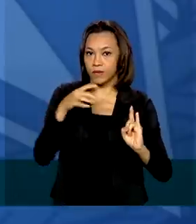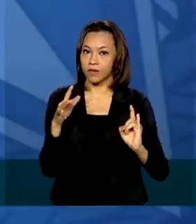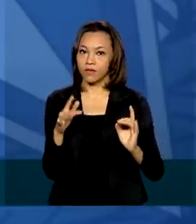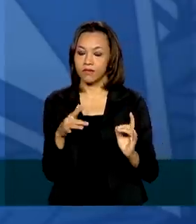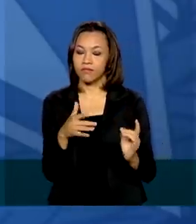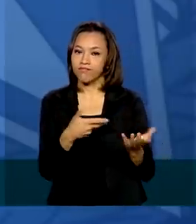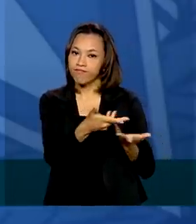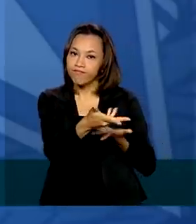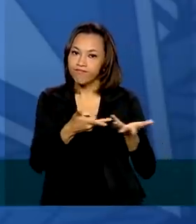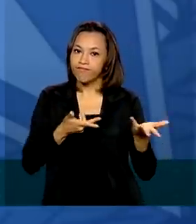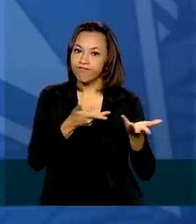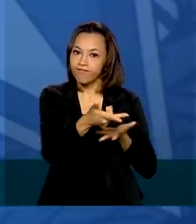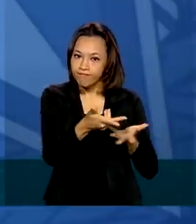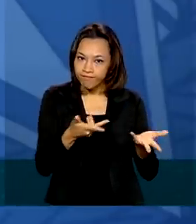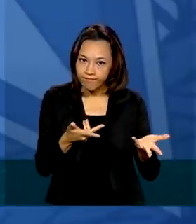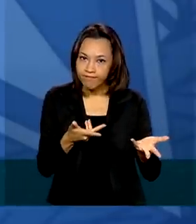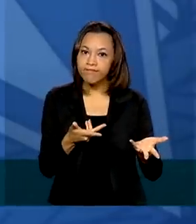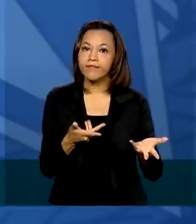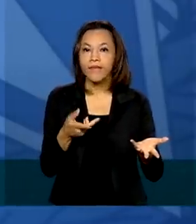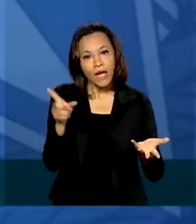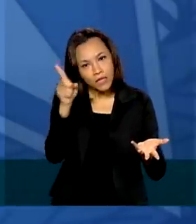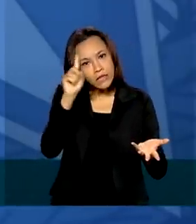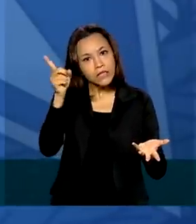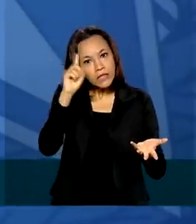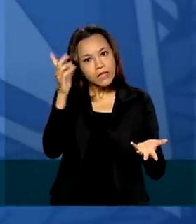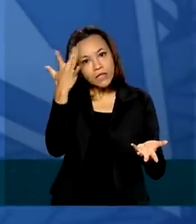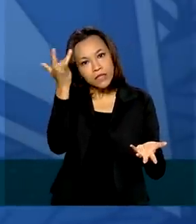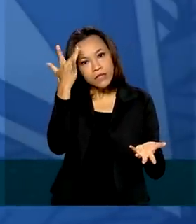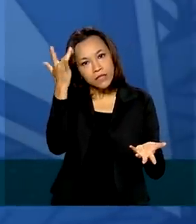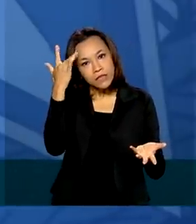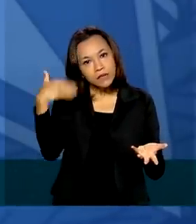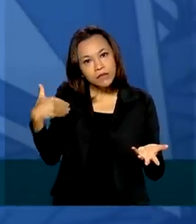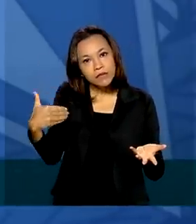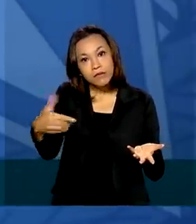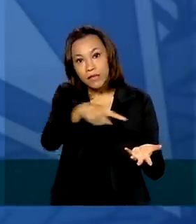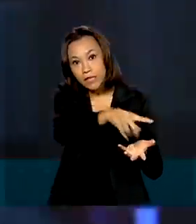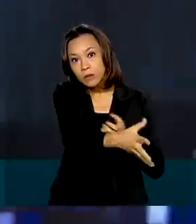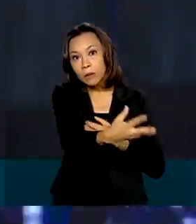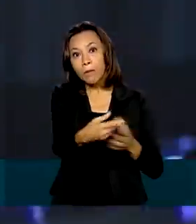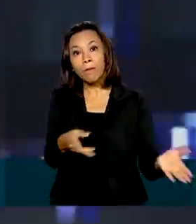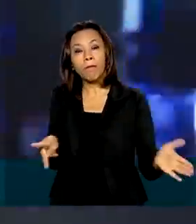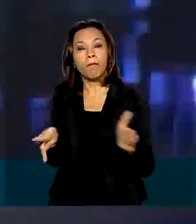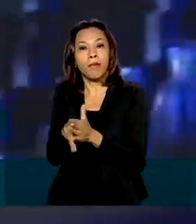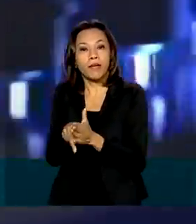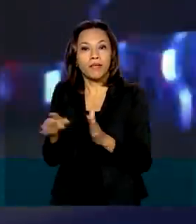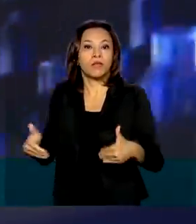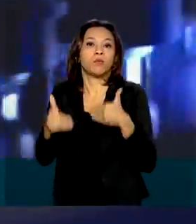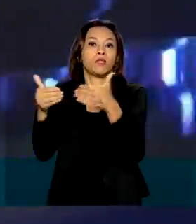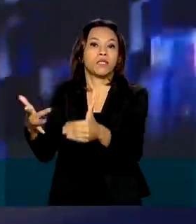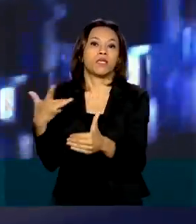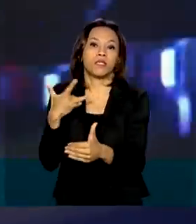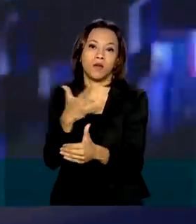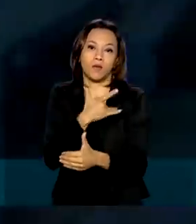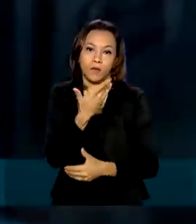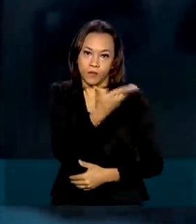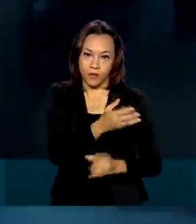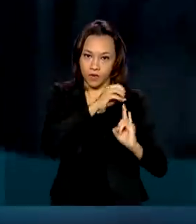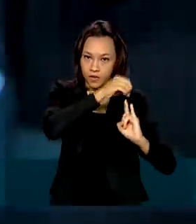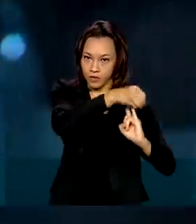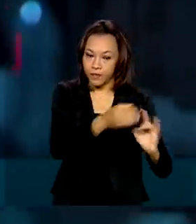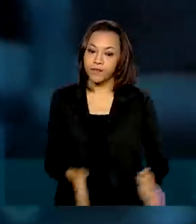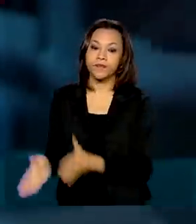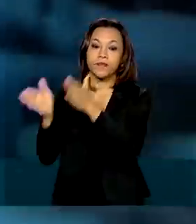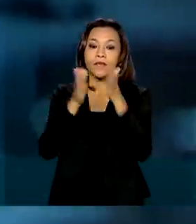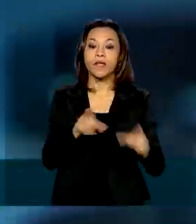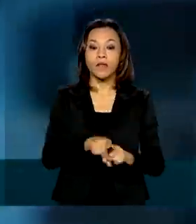diária, ela é uma fundação do Ministério. O governo brasileiro firmou ainda convênio para